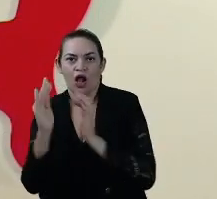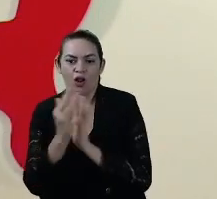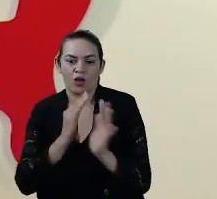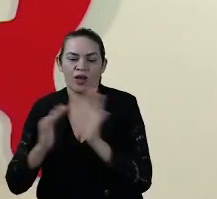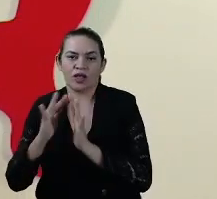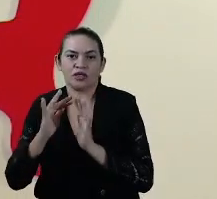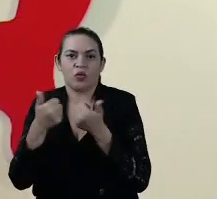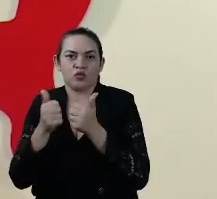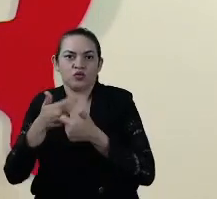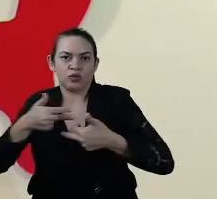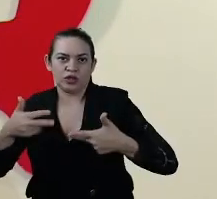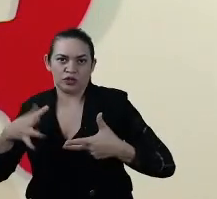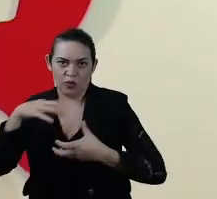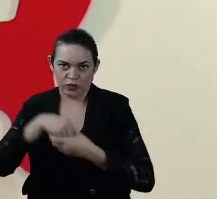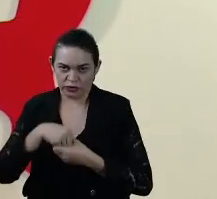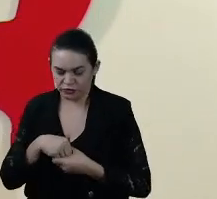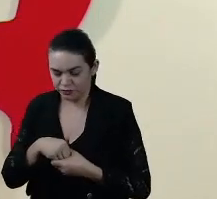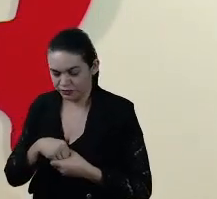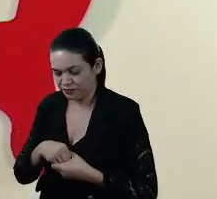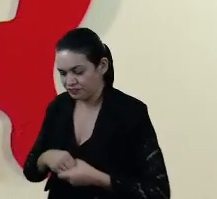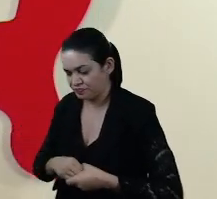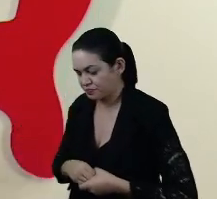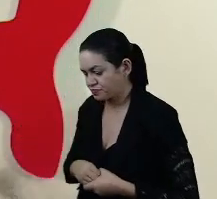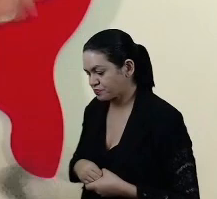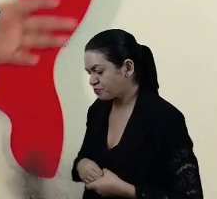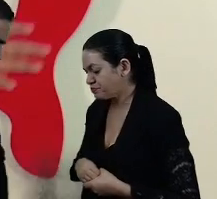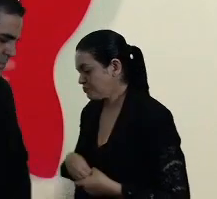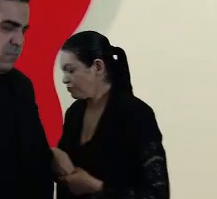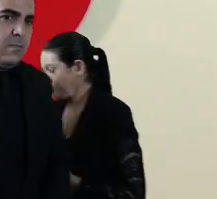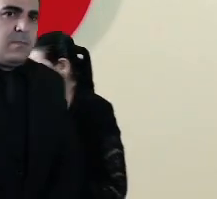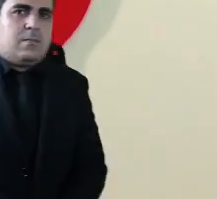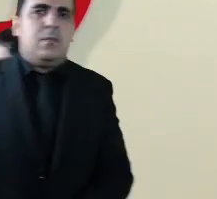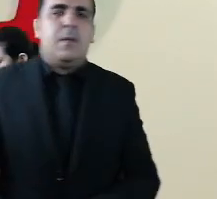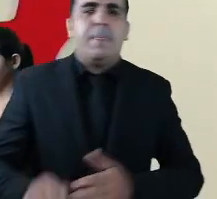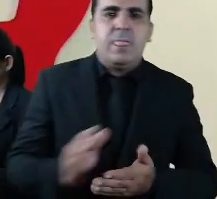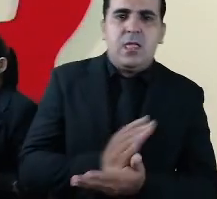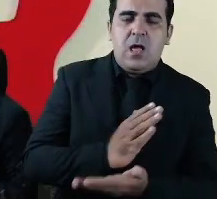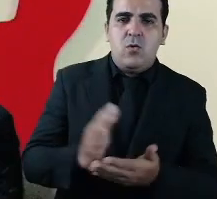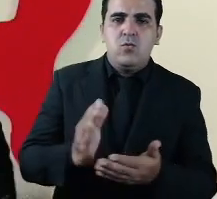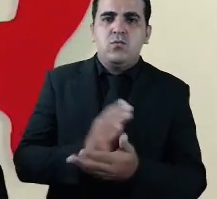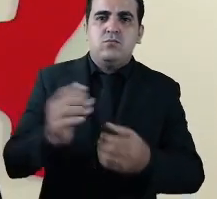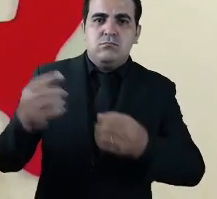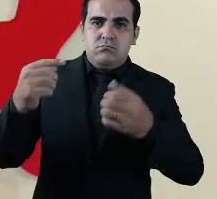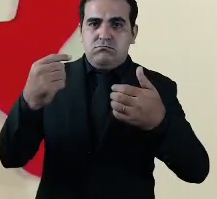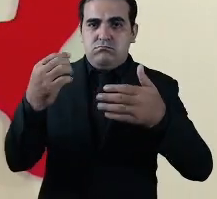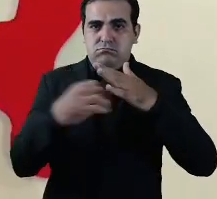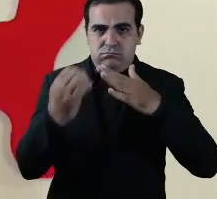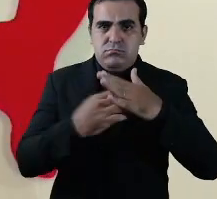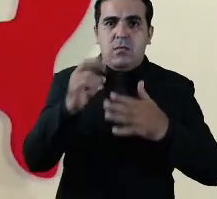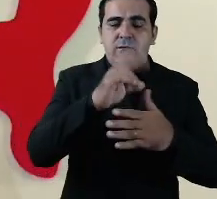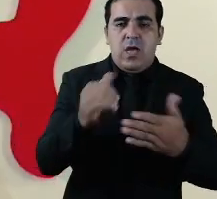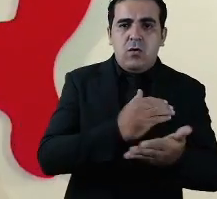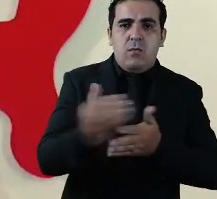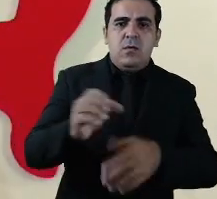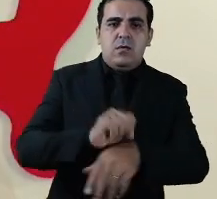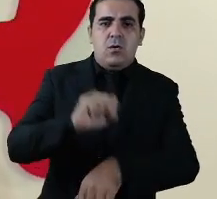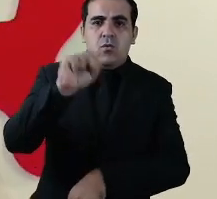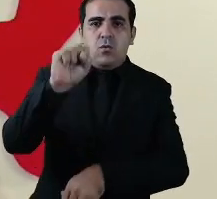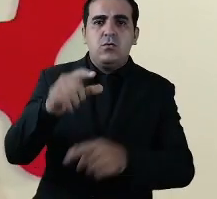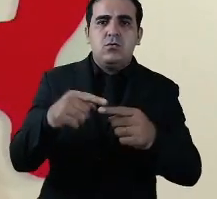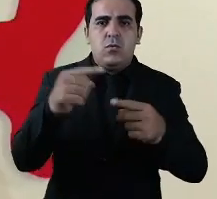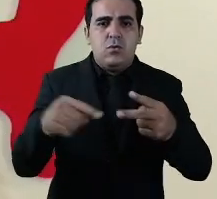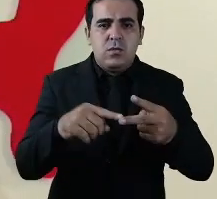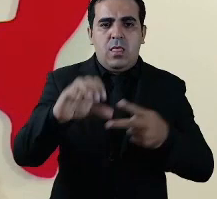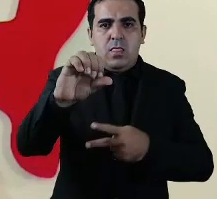no transporte coletivo. Então, alguns segmentos econômicos vão começar a funcionar às 8 da manhã, outros às 9,